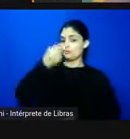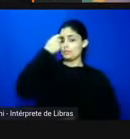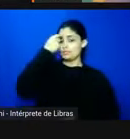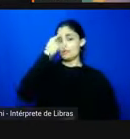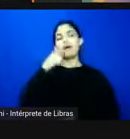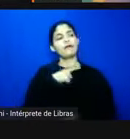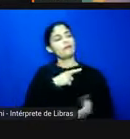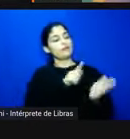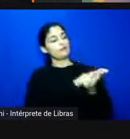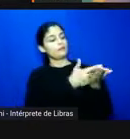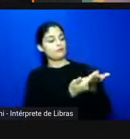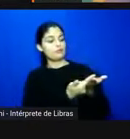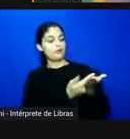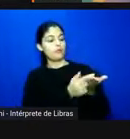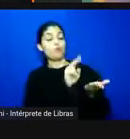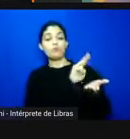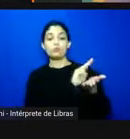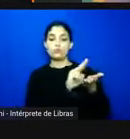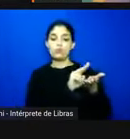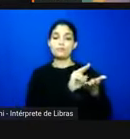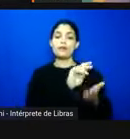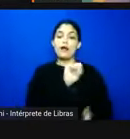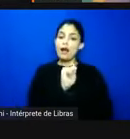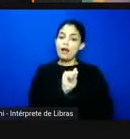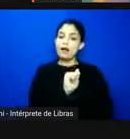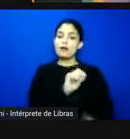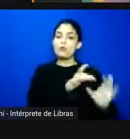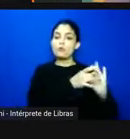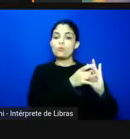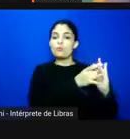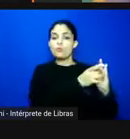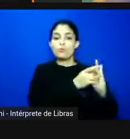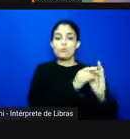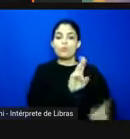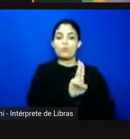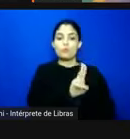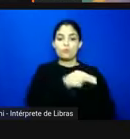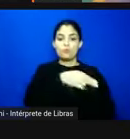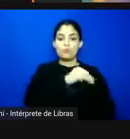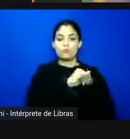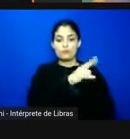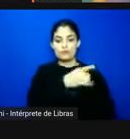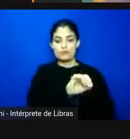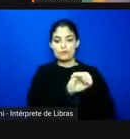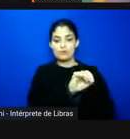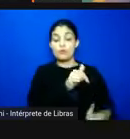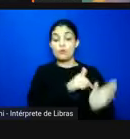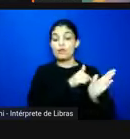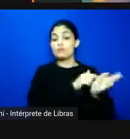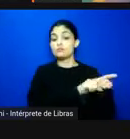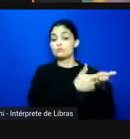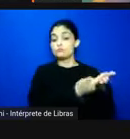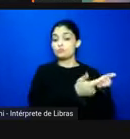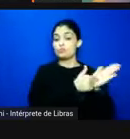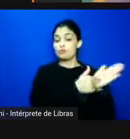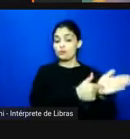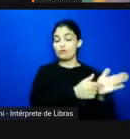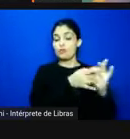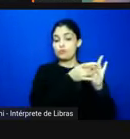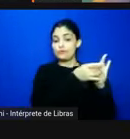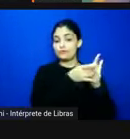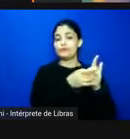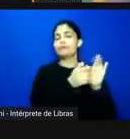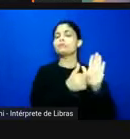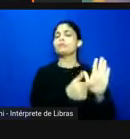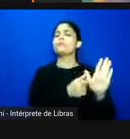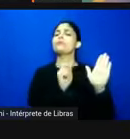chamado A União ele aponta pra o que? justamente pra